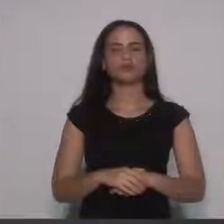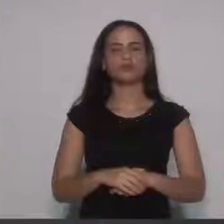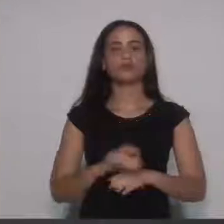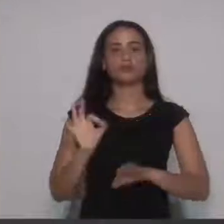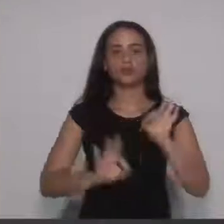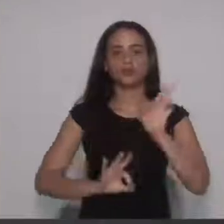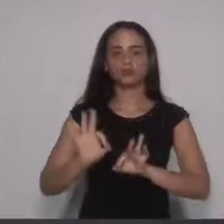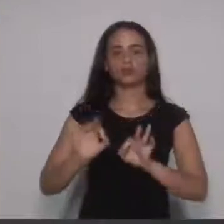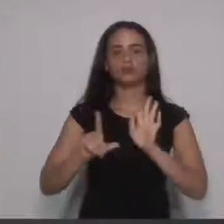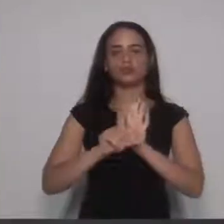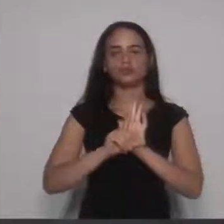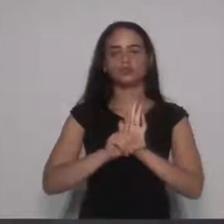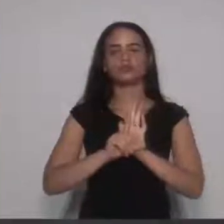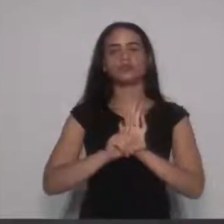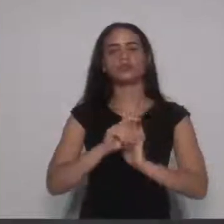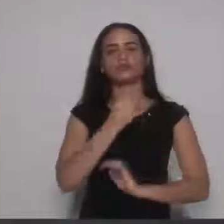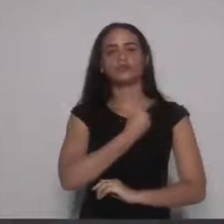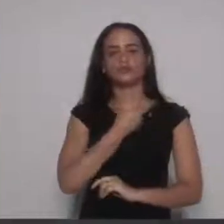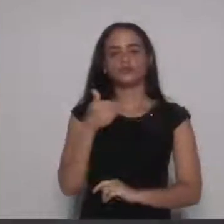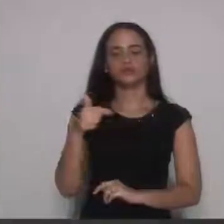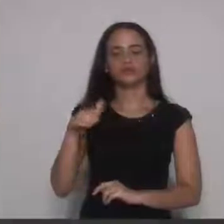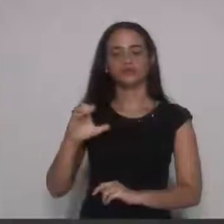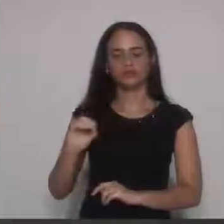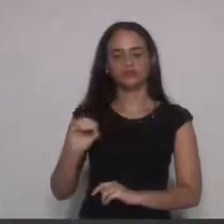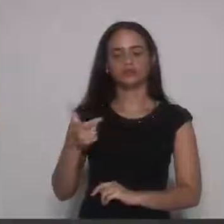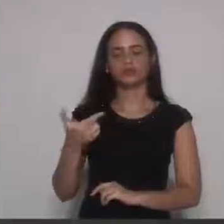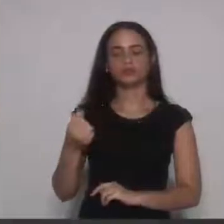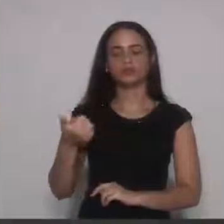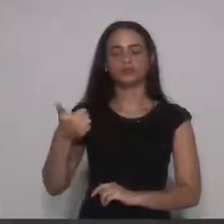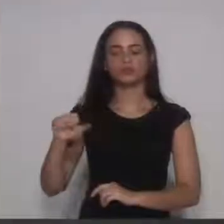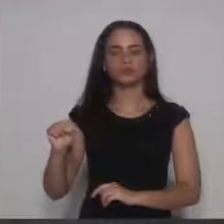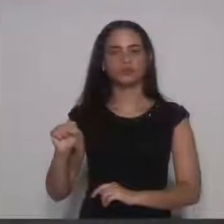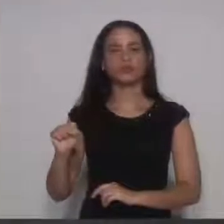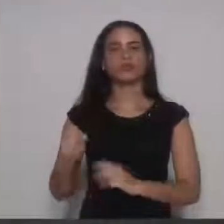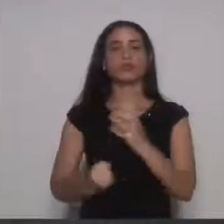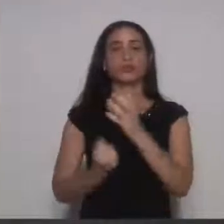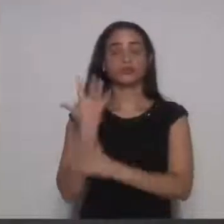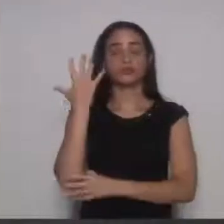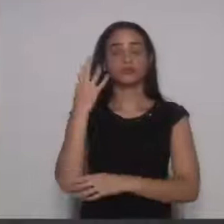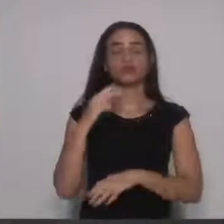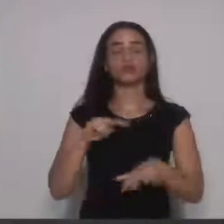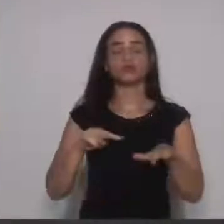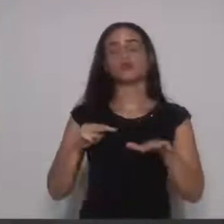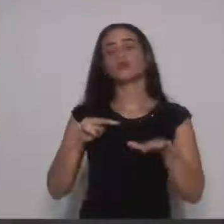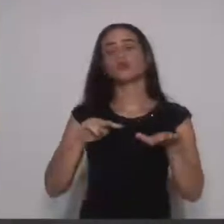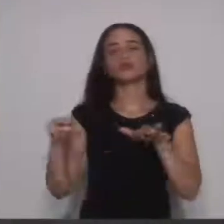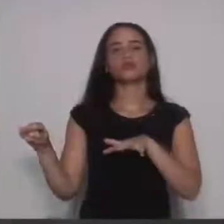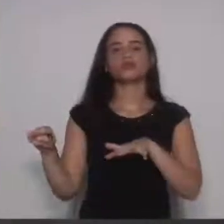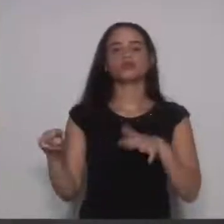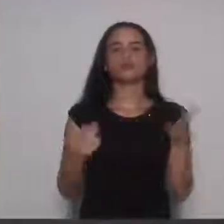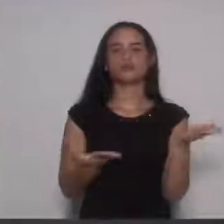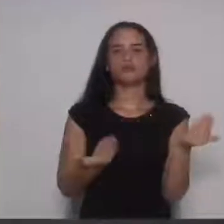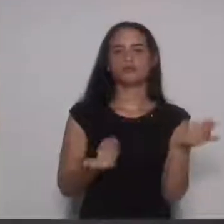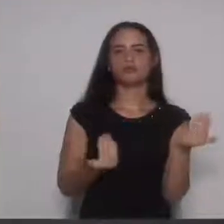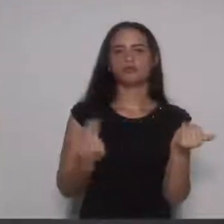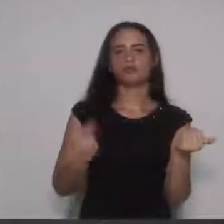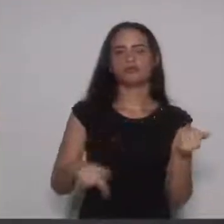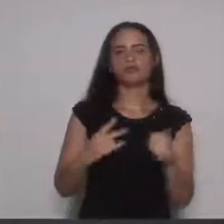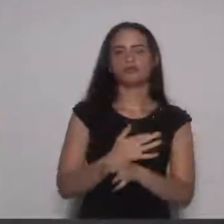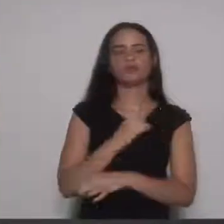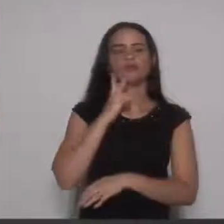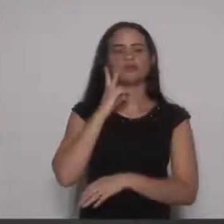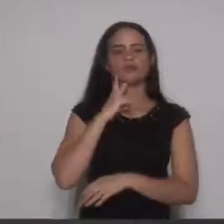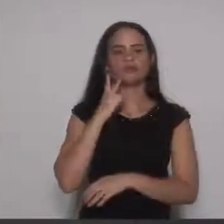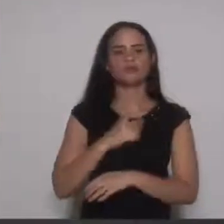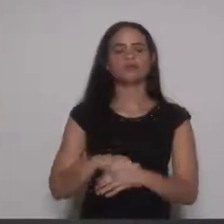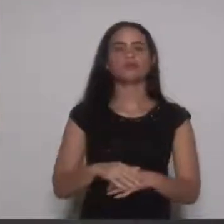Projeto de lei ordinária, número 70, 2018, institui no município de Vinhedo a semana jovem e da outras providências.